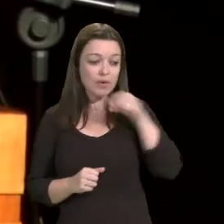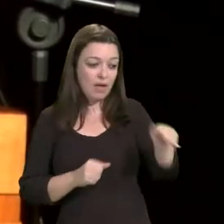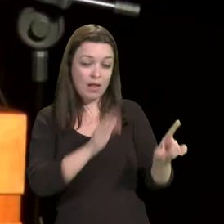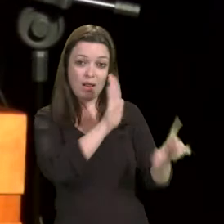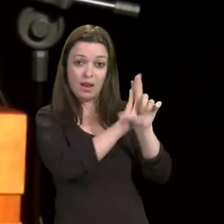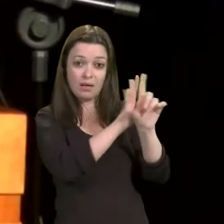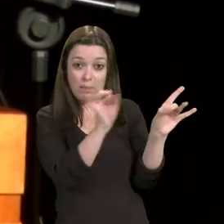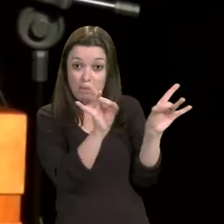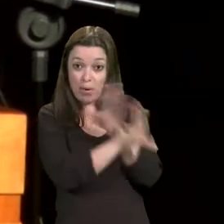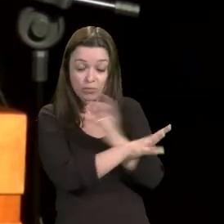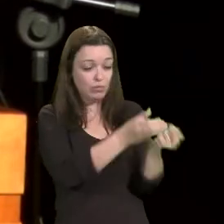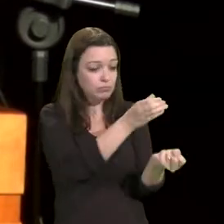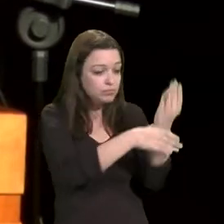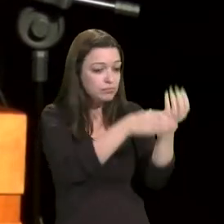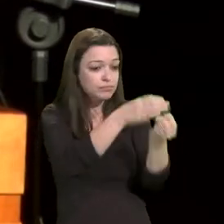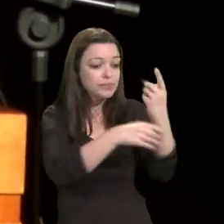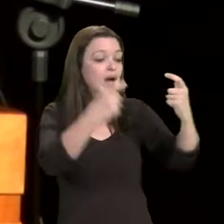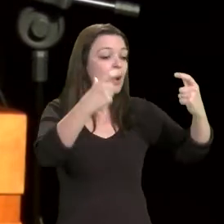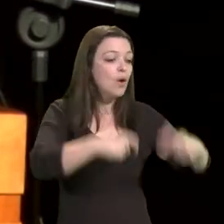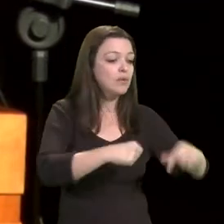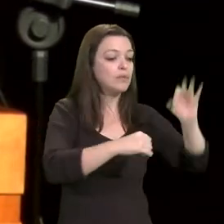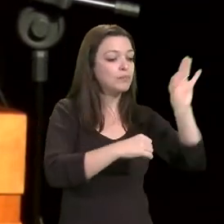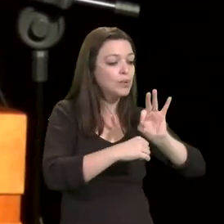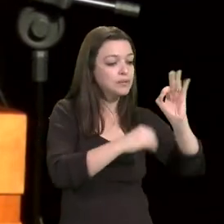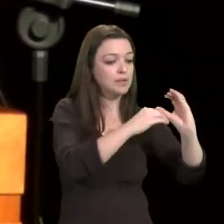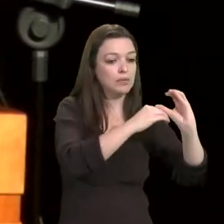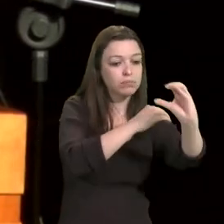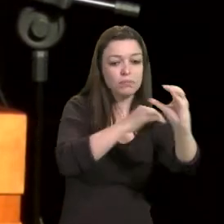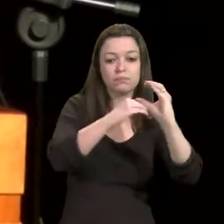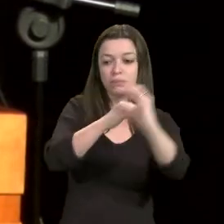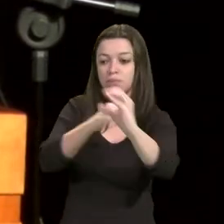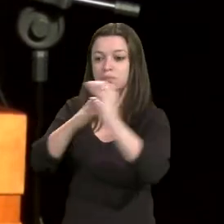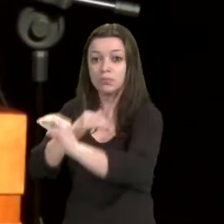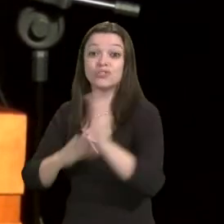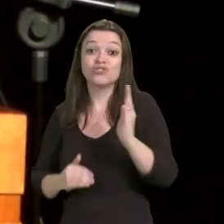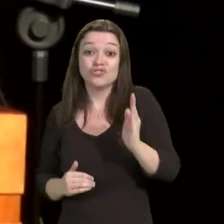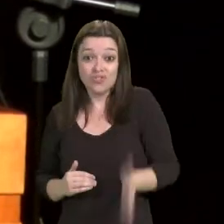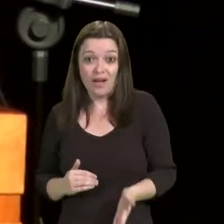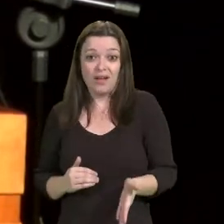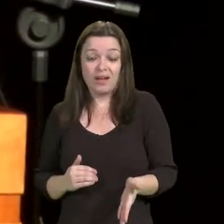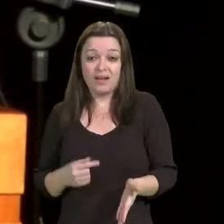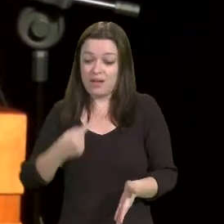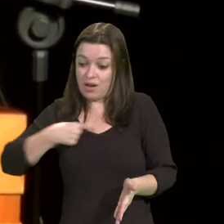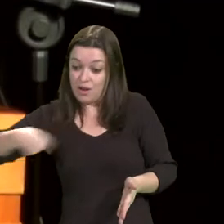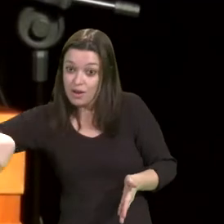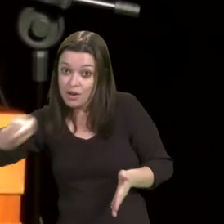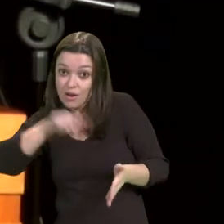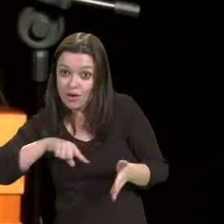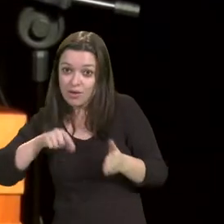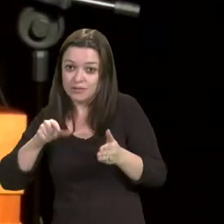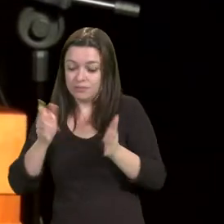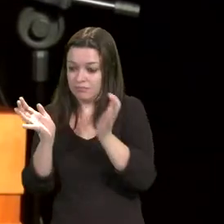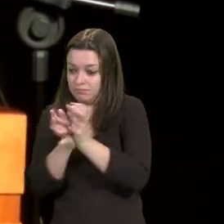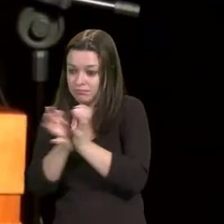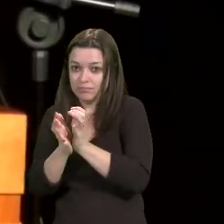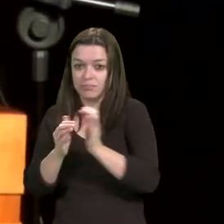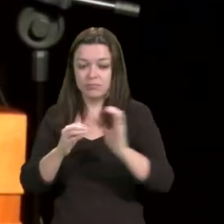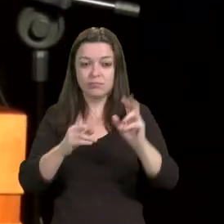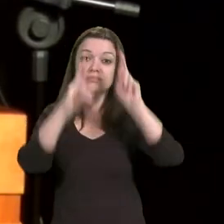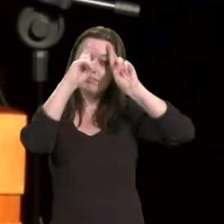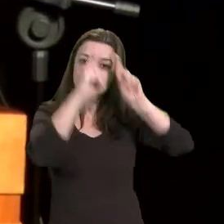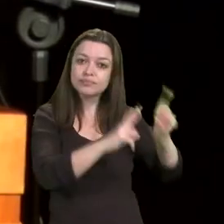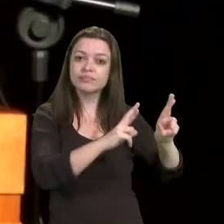recursos, a manutenção dessas escolhas depende exatamente de que o